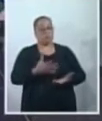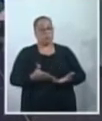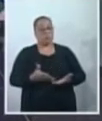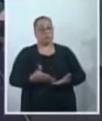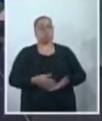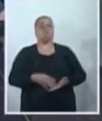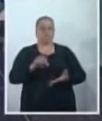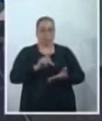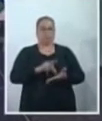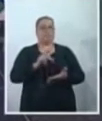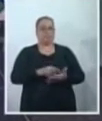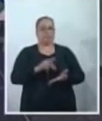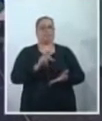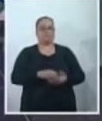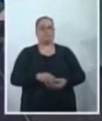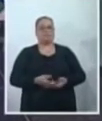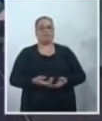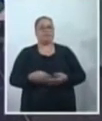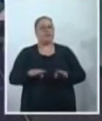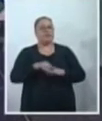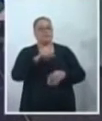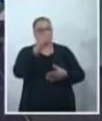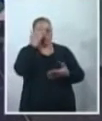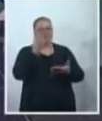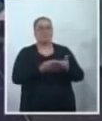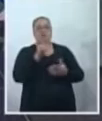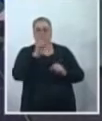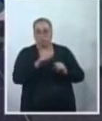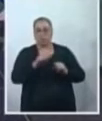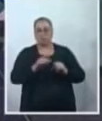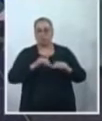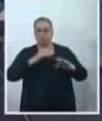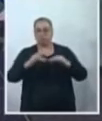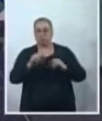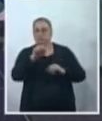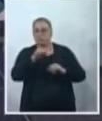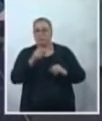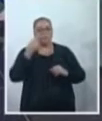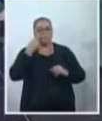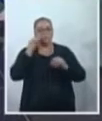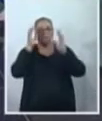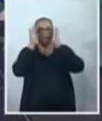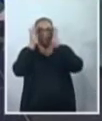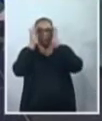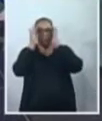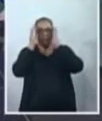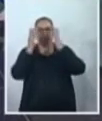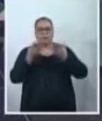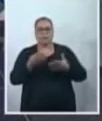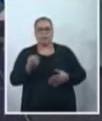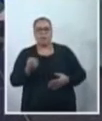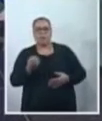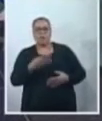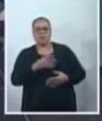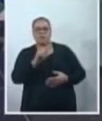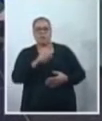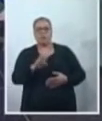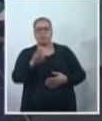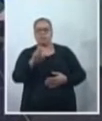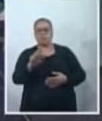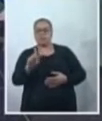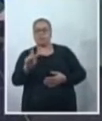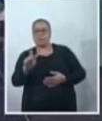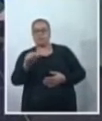Exatamente. Então, você acredita também que isso deva movimentar? Essa questão aí desse novo momento, esse 5G, o